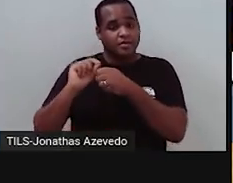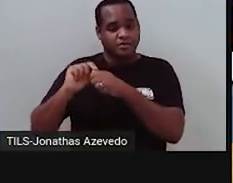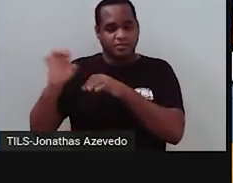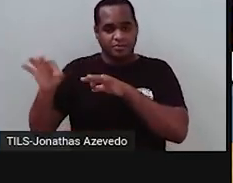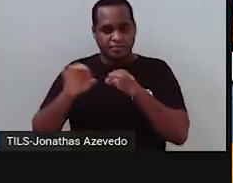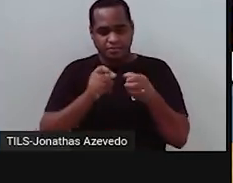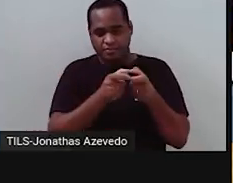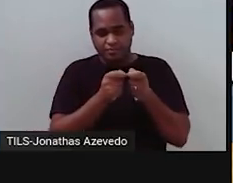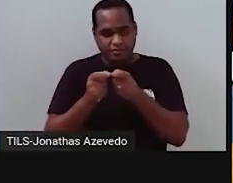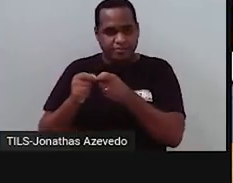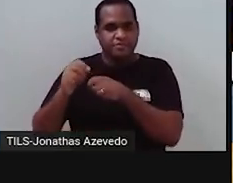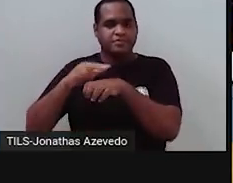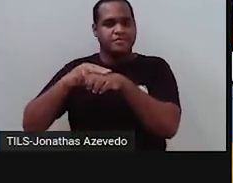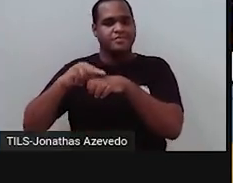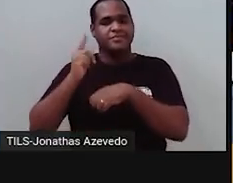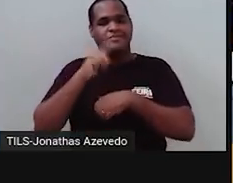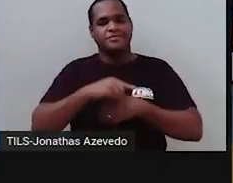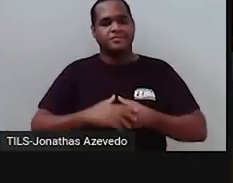as ervilhas ali que estavam.